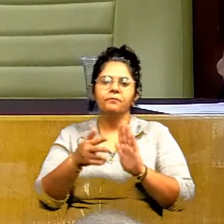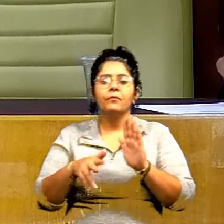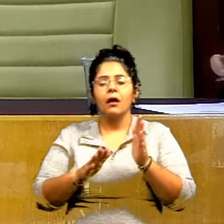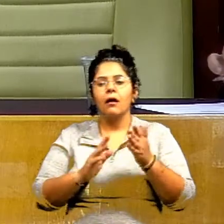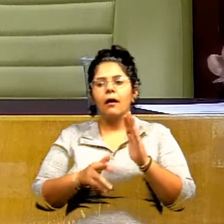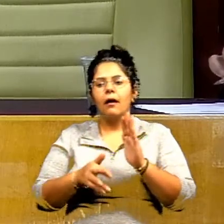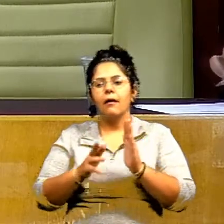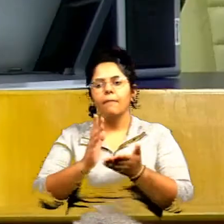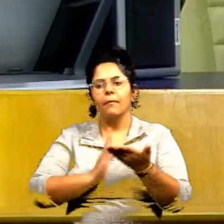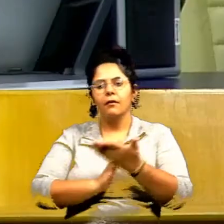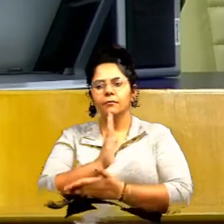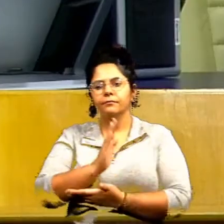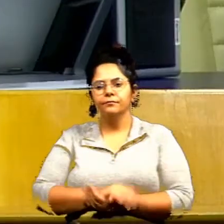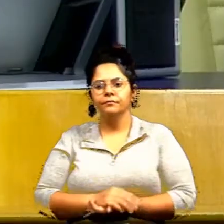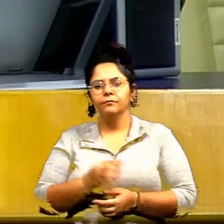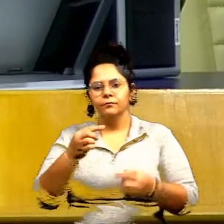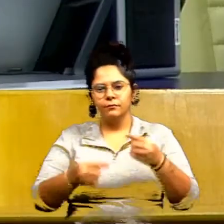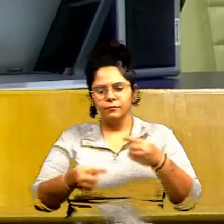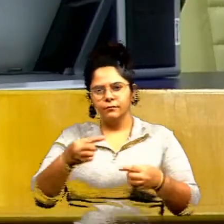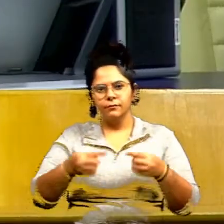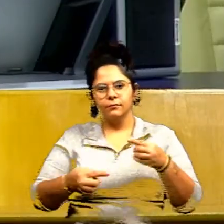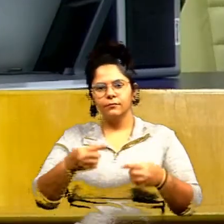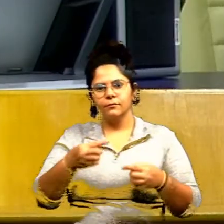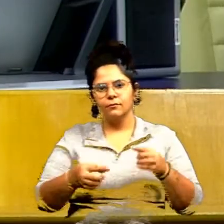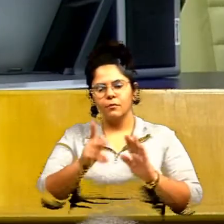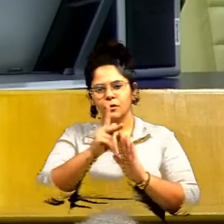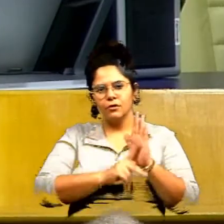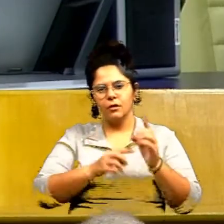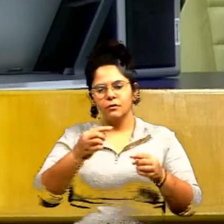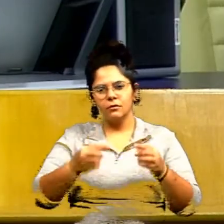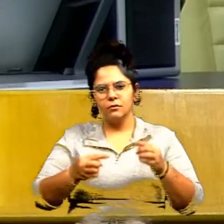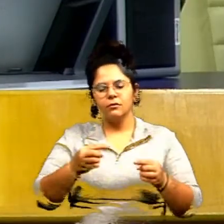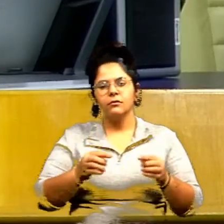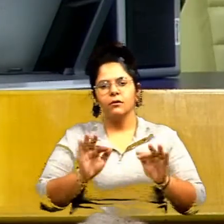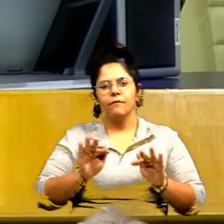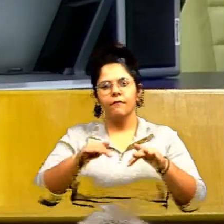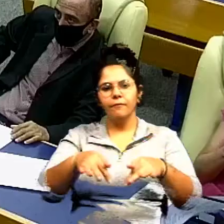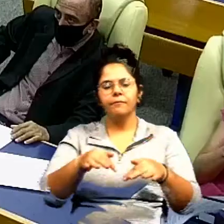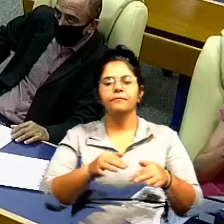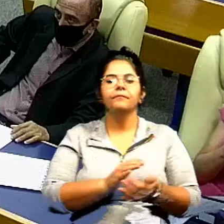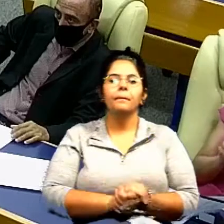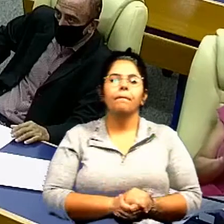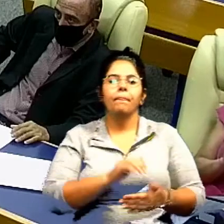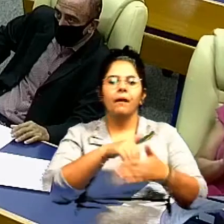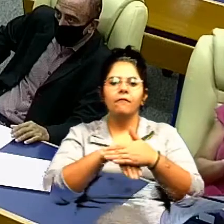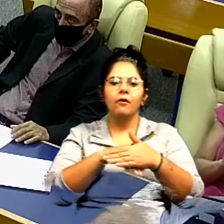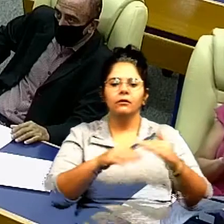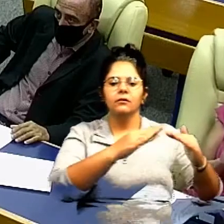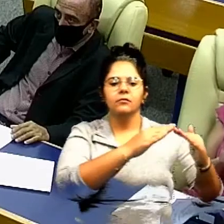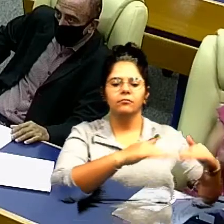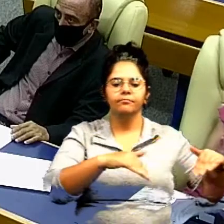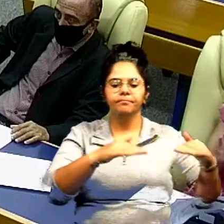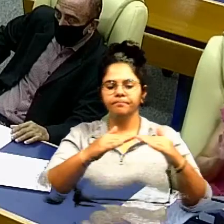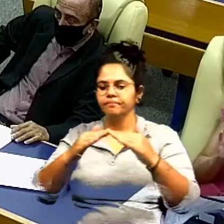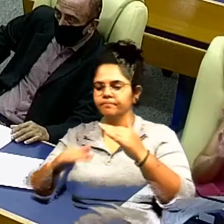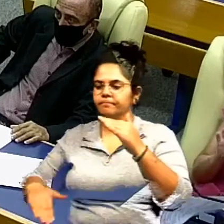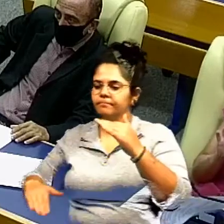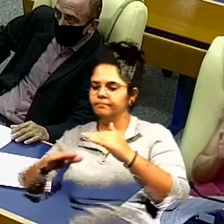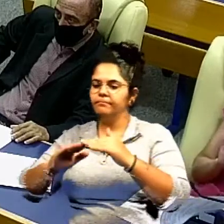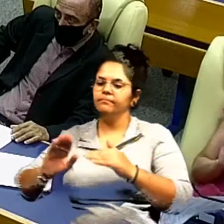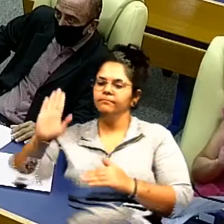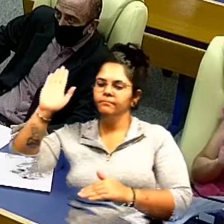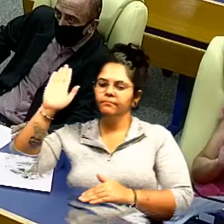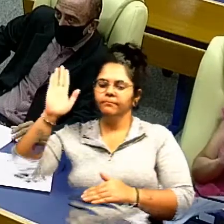pela aprovação. O projeto está em discussão, em discussão, encerra a discussão, está em votação. Senhores vereadores favoráveis,